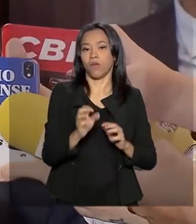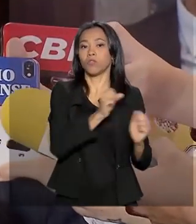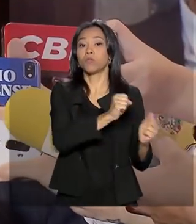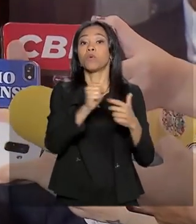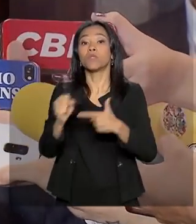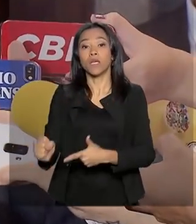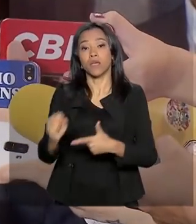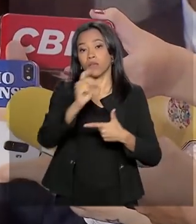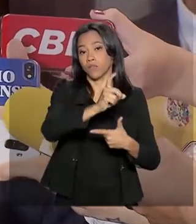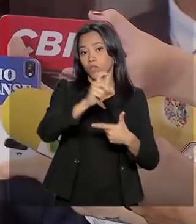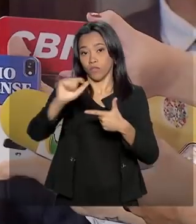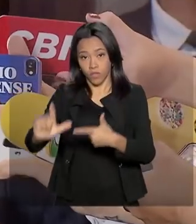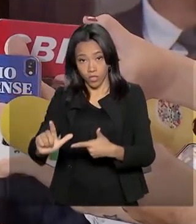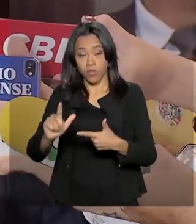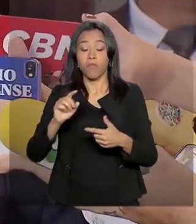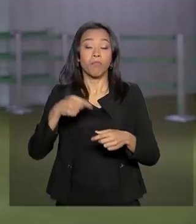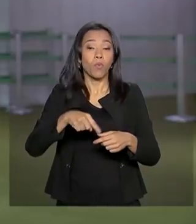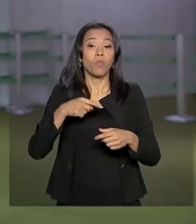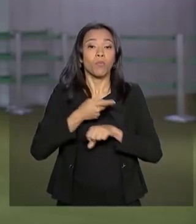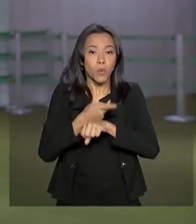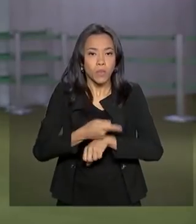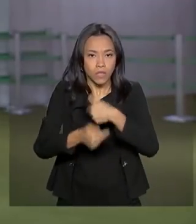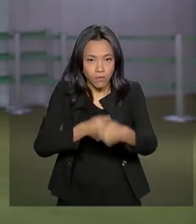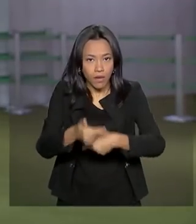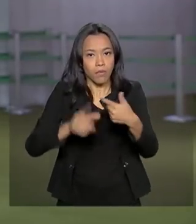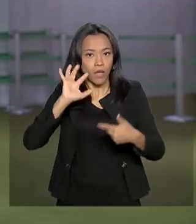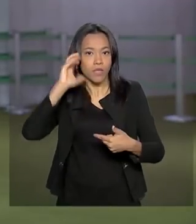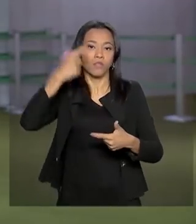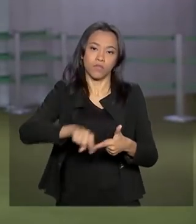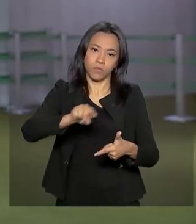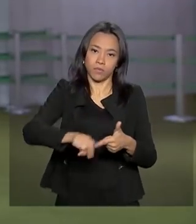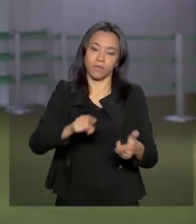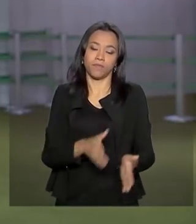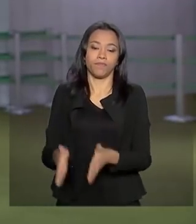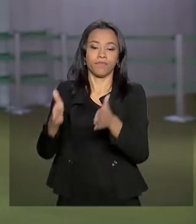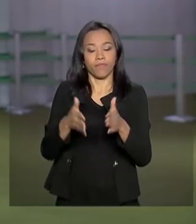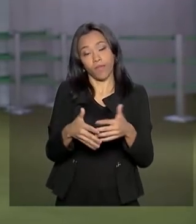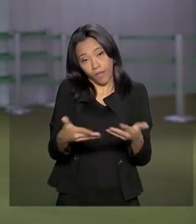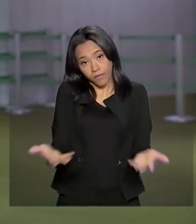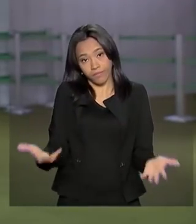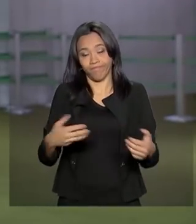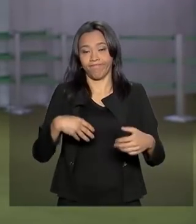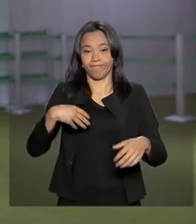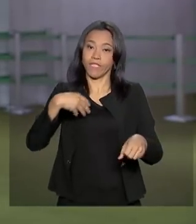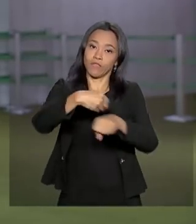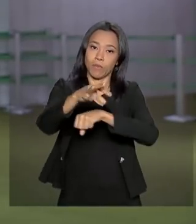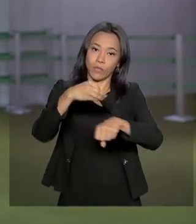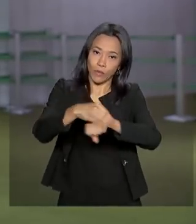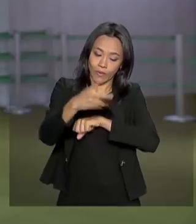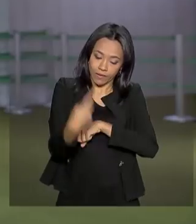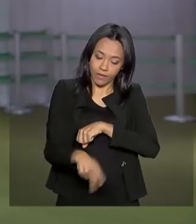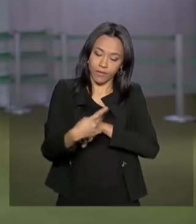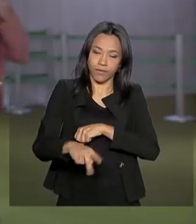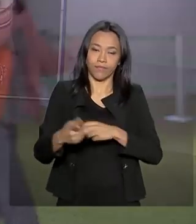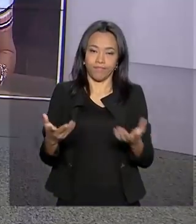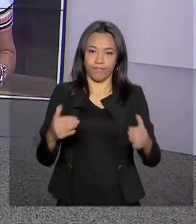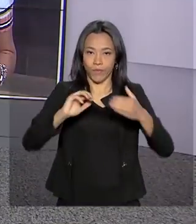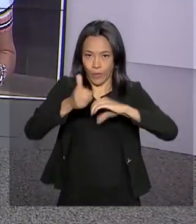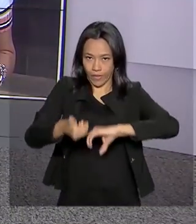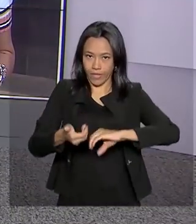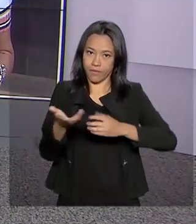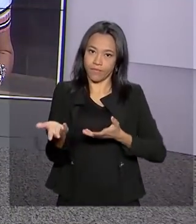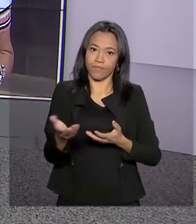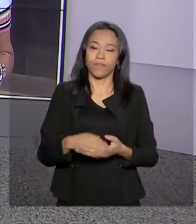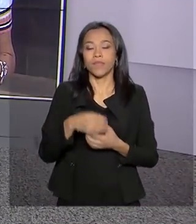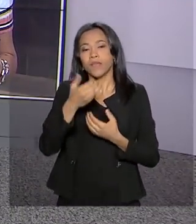fiscal brasileiro. É isso, então, Carla. Essas são as informações do Congresso. Eu volto com você. Obrigada,